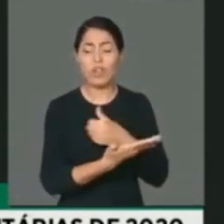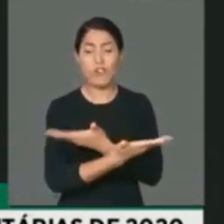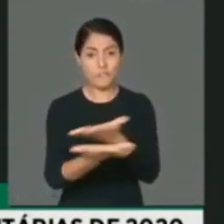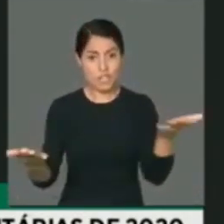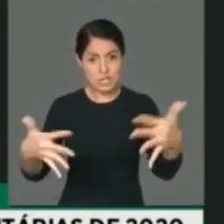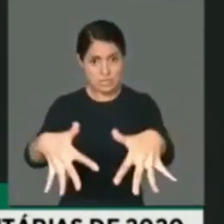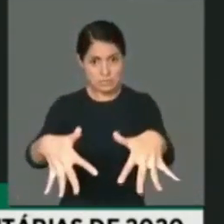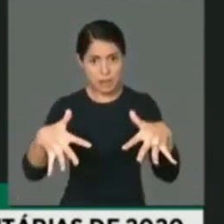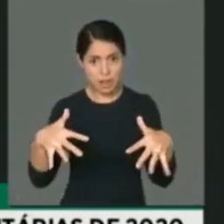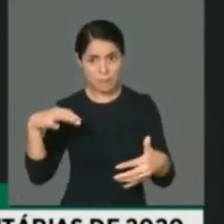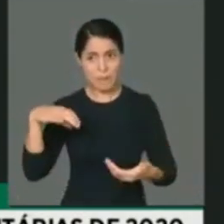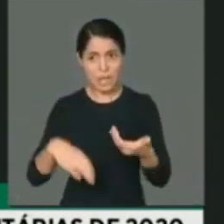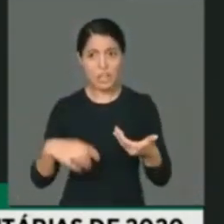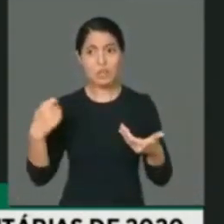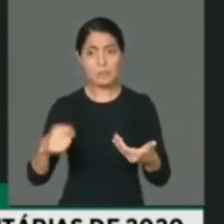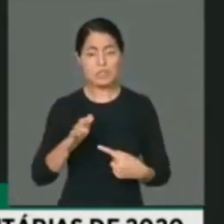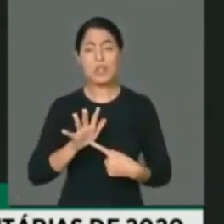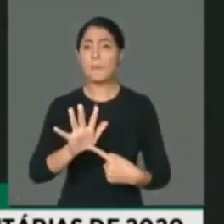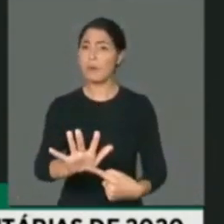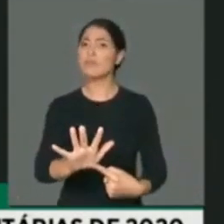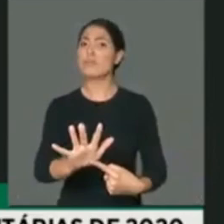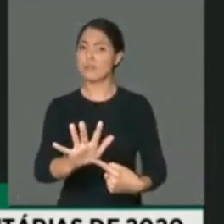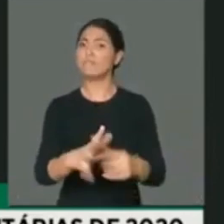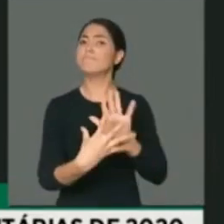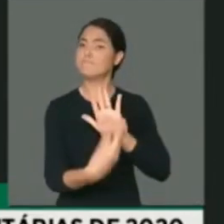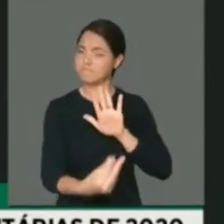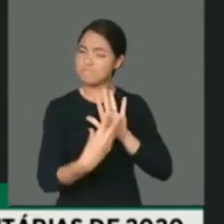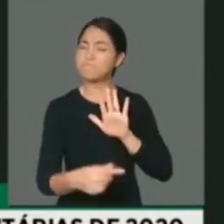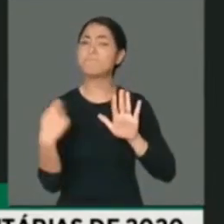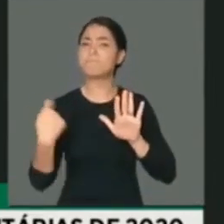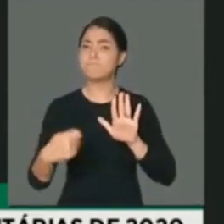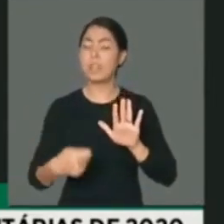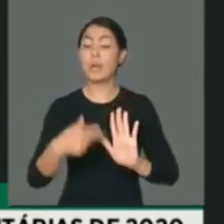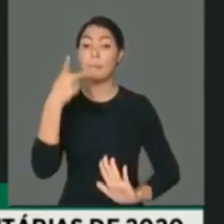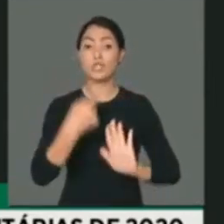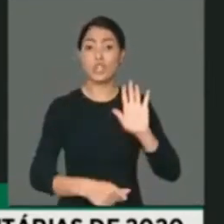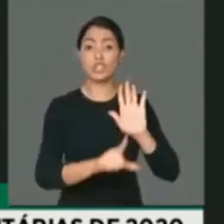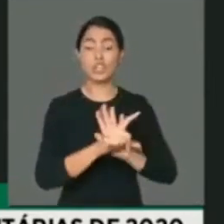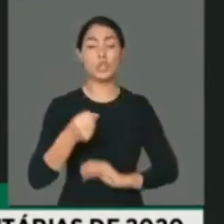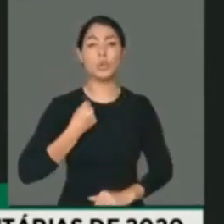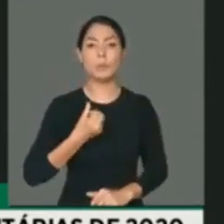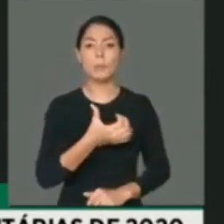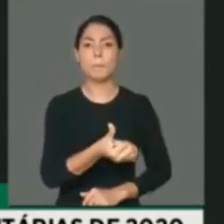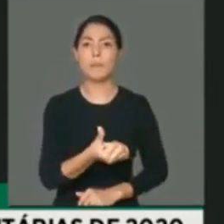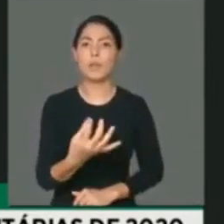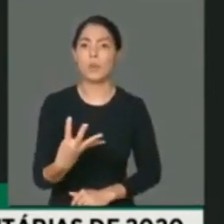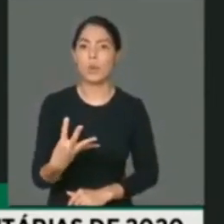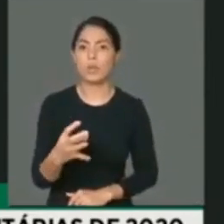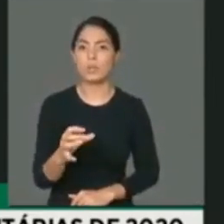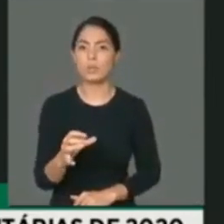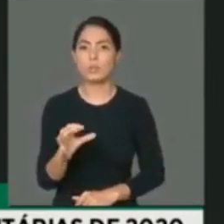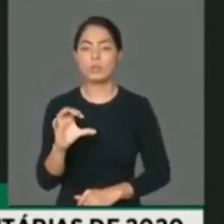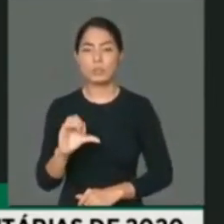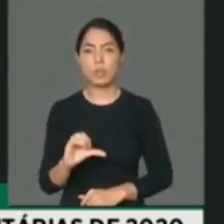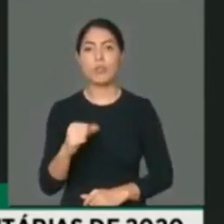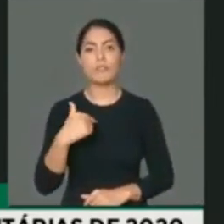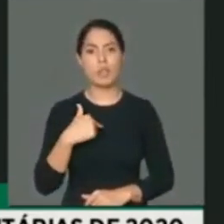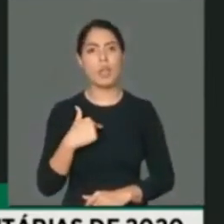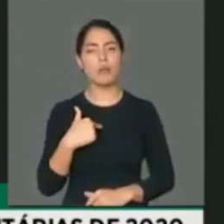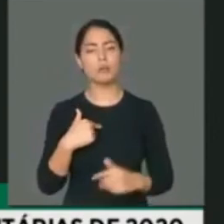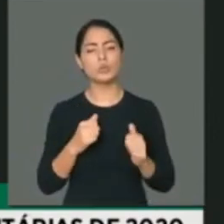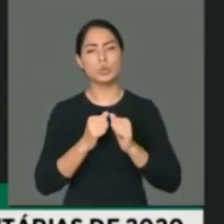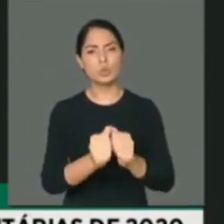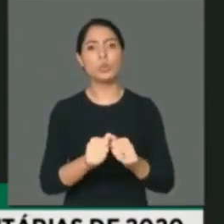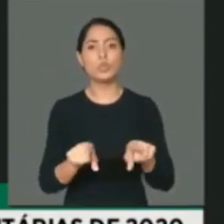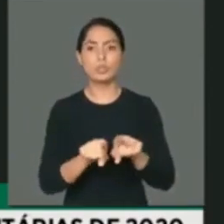o exemplo e pautar esse projeto. Tem o PL 649, que eu sou coautor junto com o deputado Sanderson, tem o PL